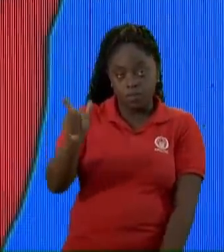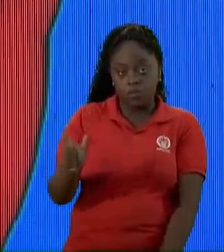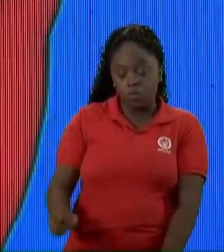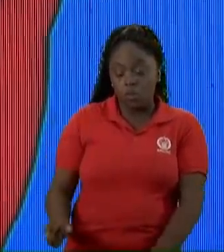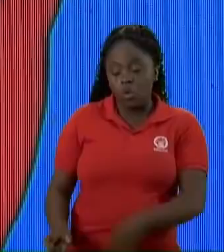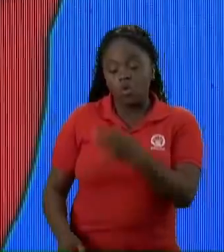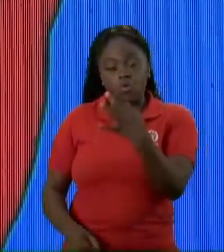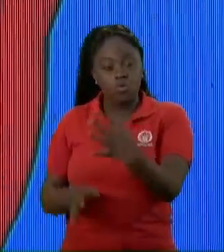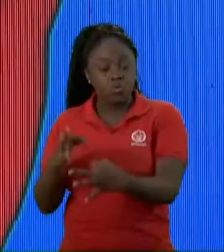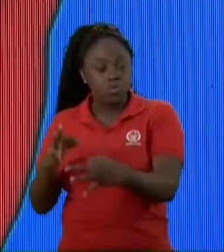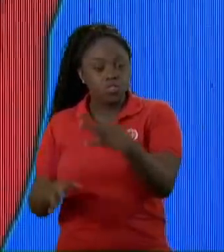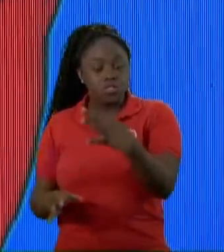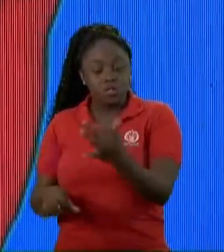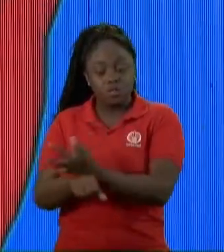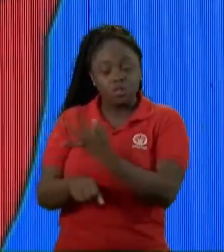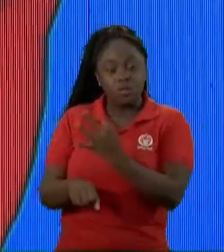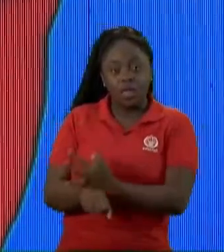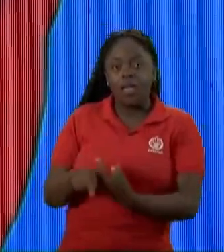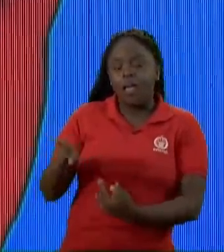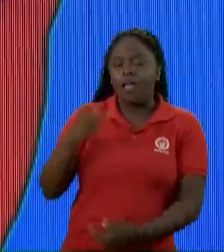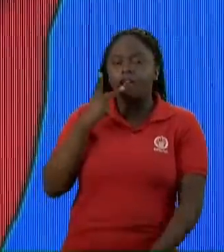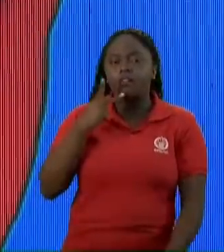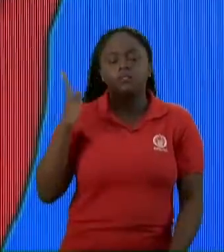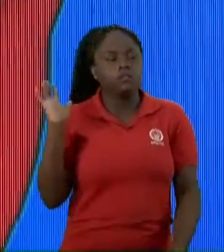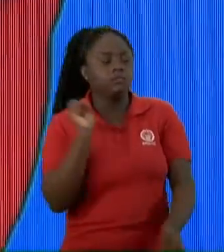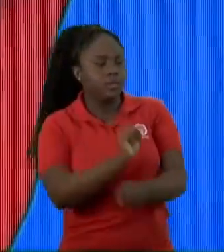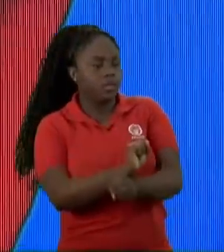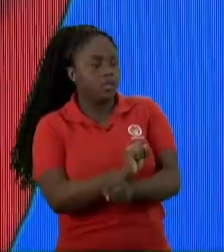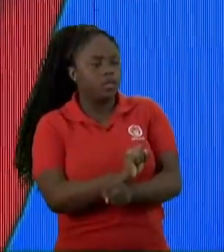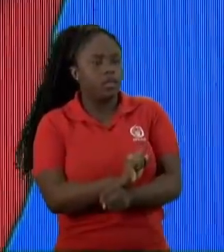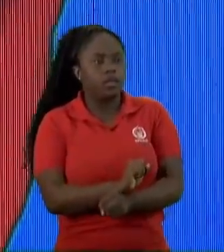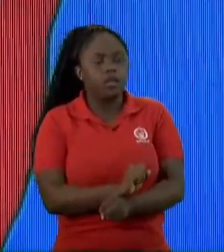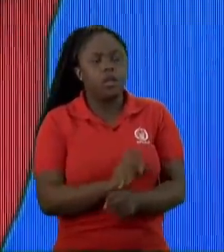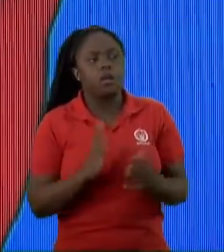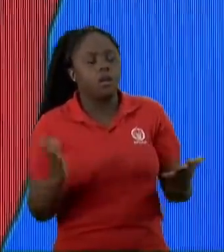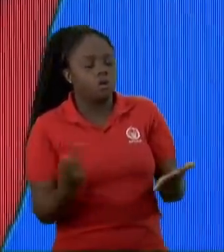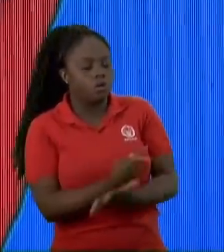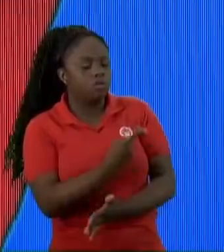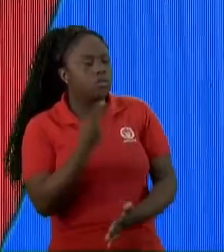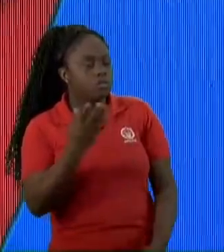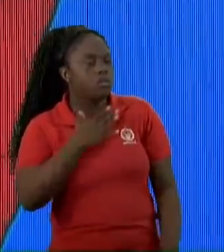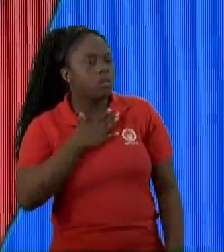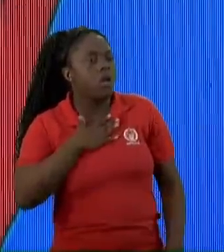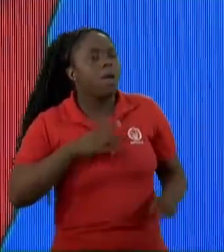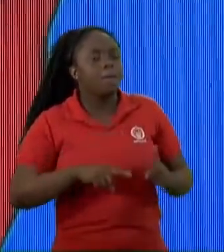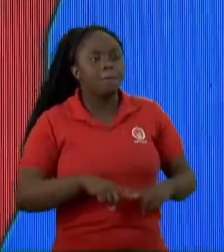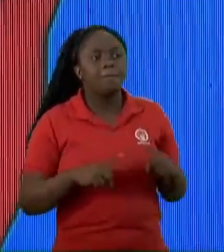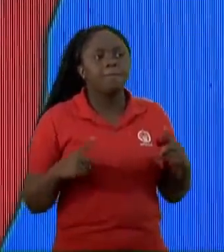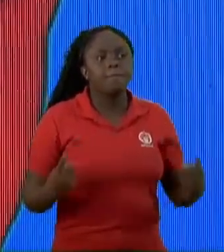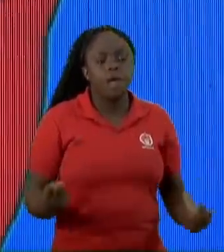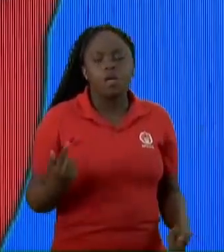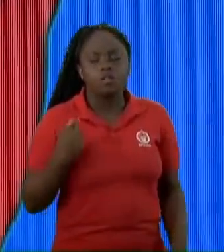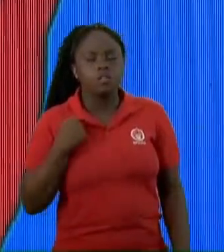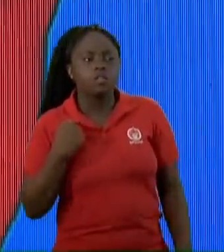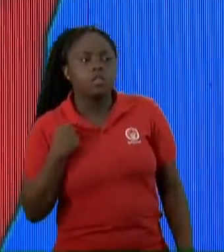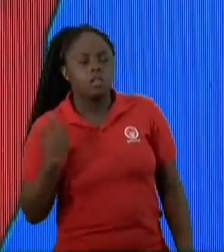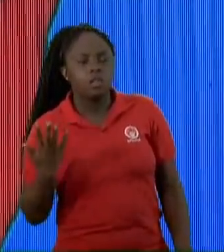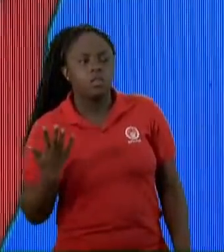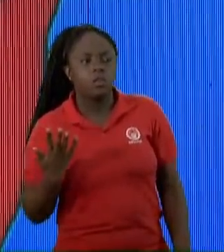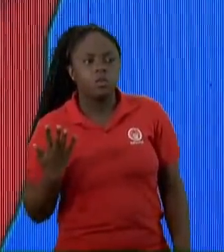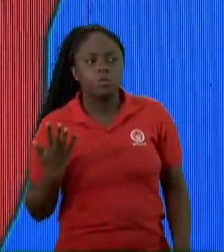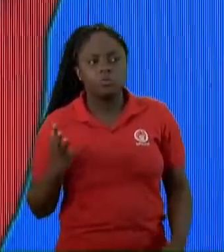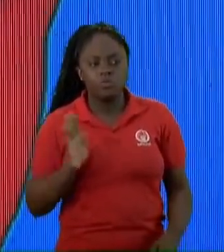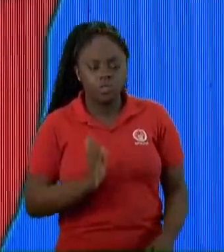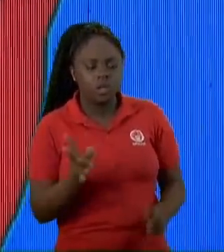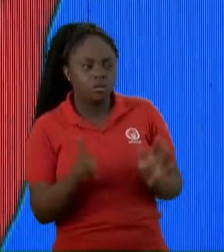injustiça E ao invés de falar Peraí Isso aqui é um fato Que aconteceu Mas eu não sou definido Por esse fato